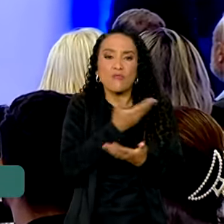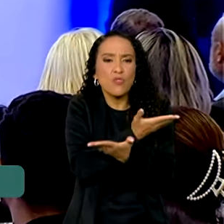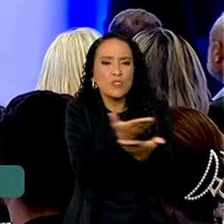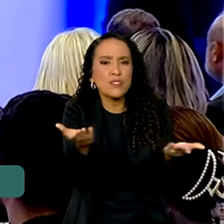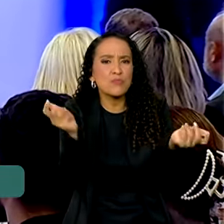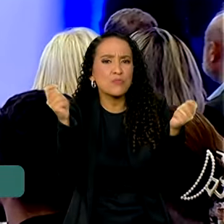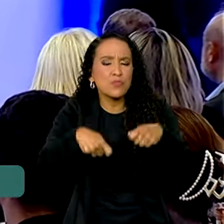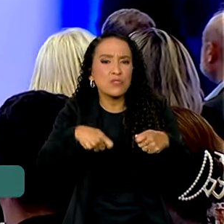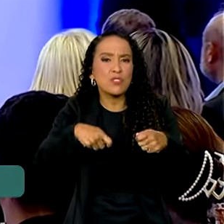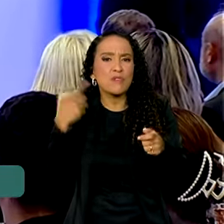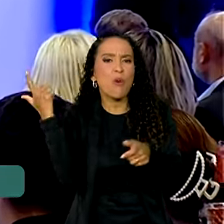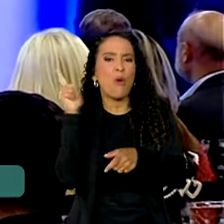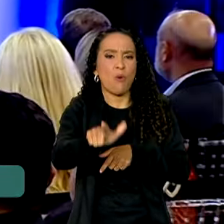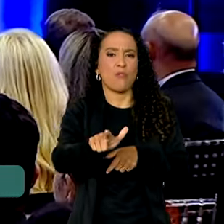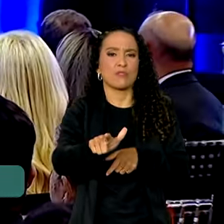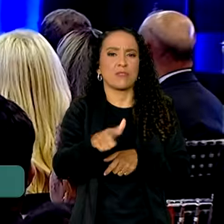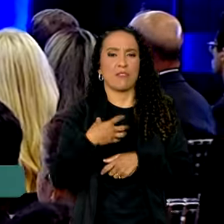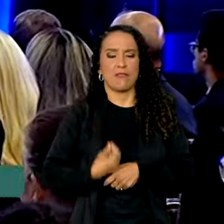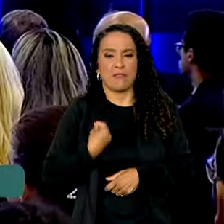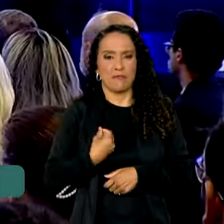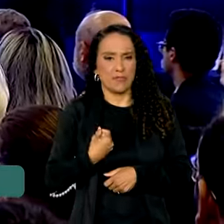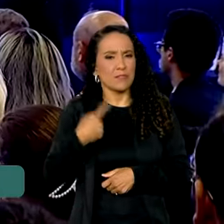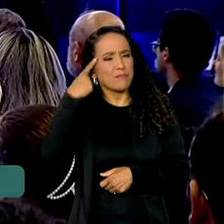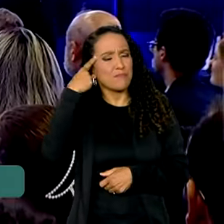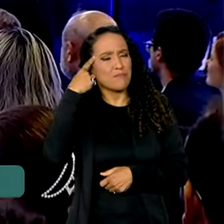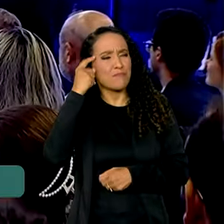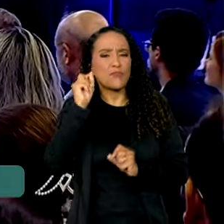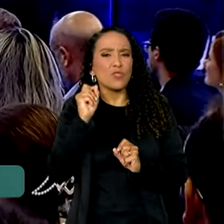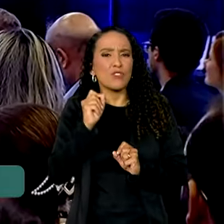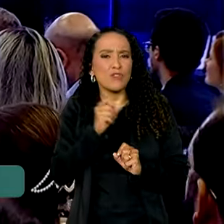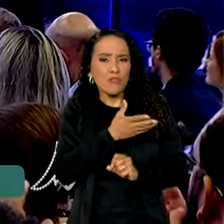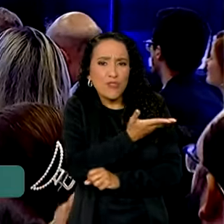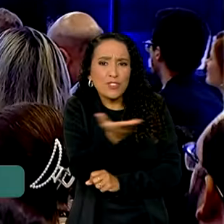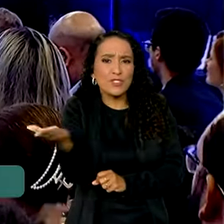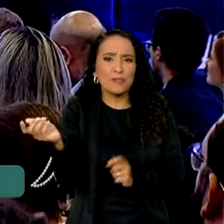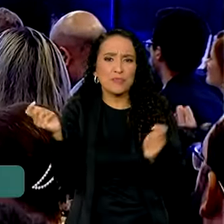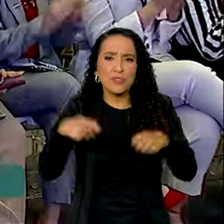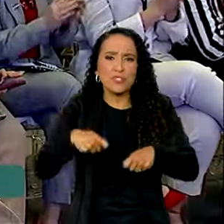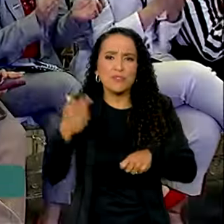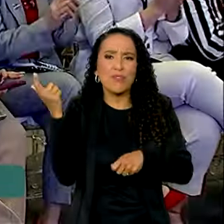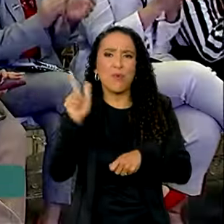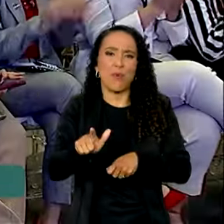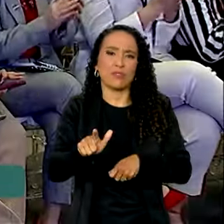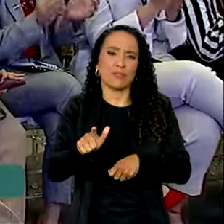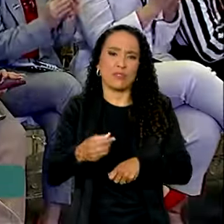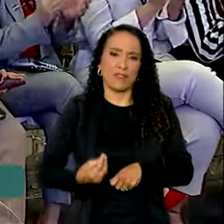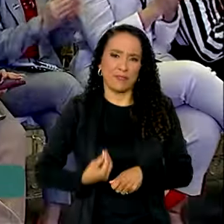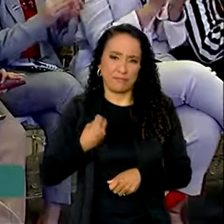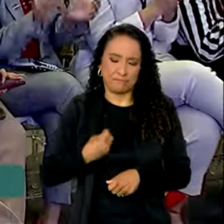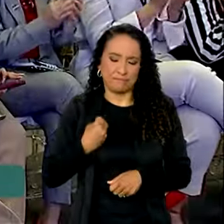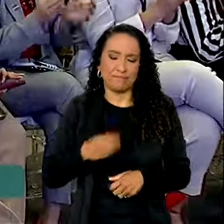podem alcançar na vida. Eu fico imaginando o que vocês podem alcançar na vida.